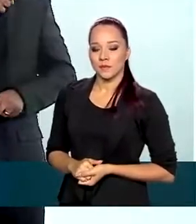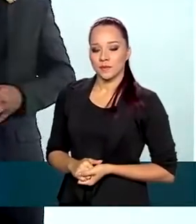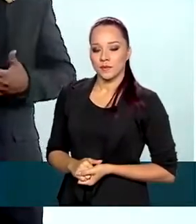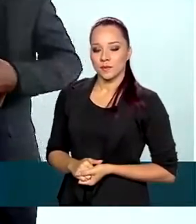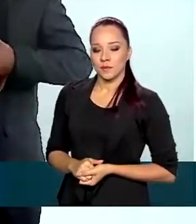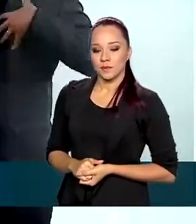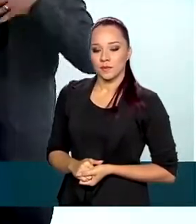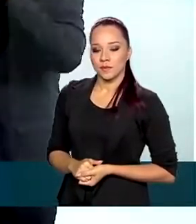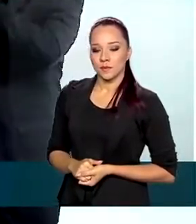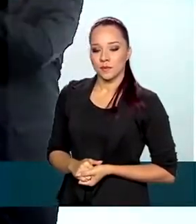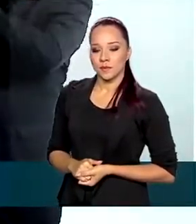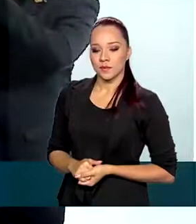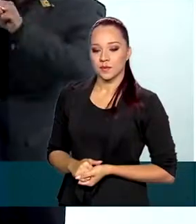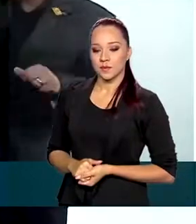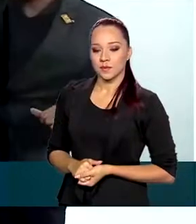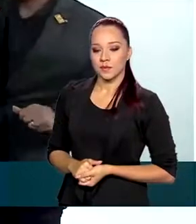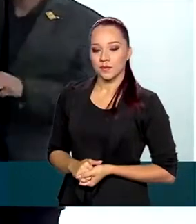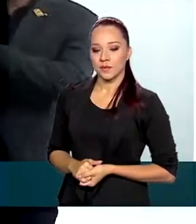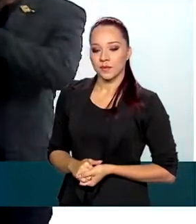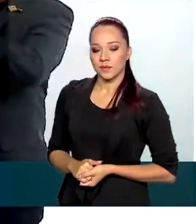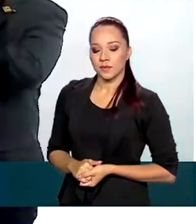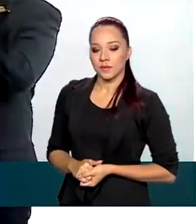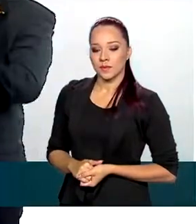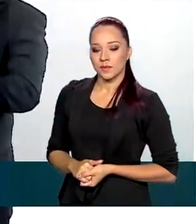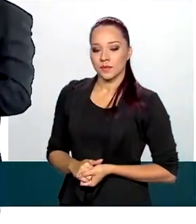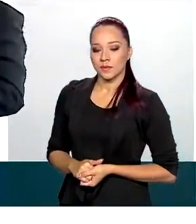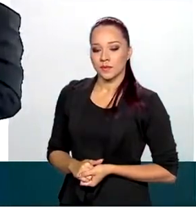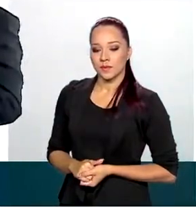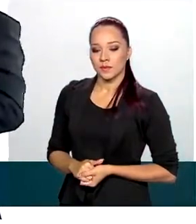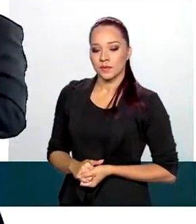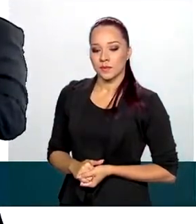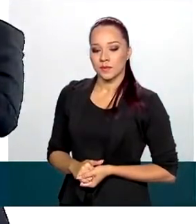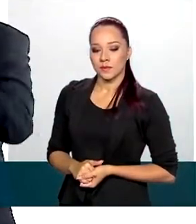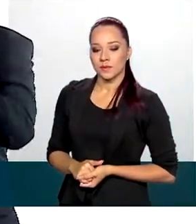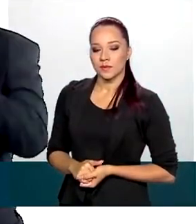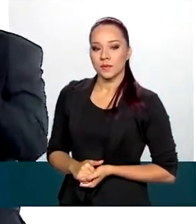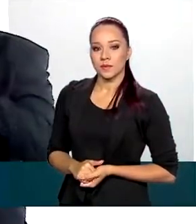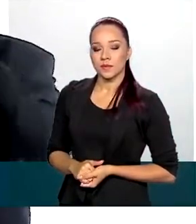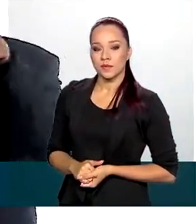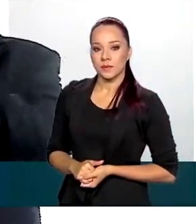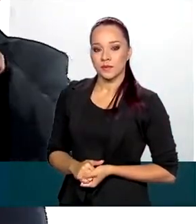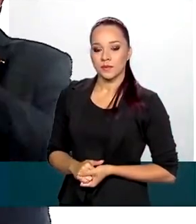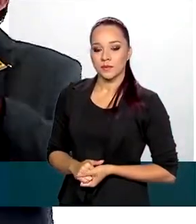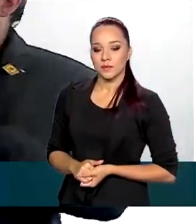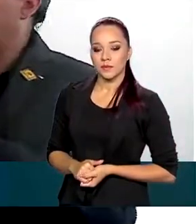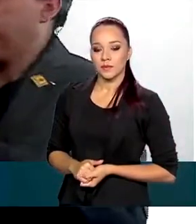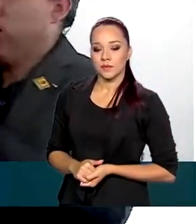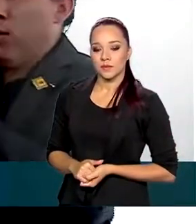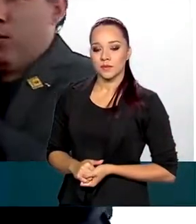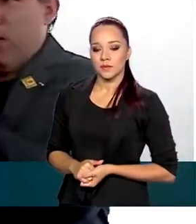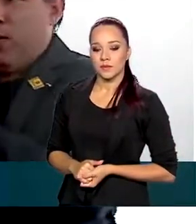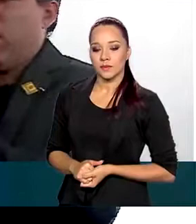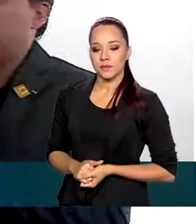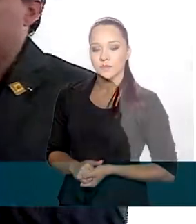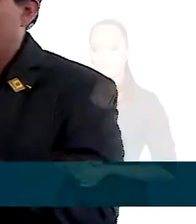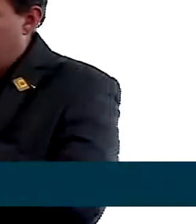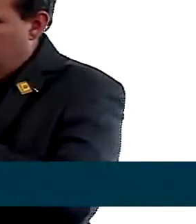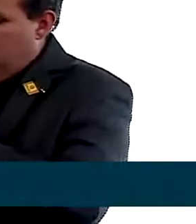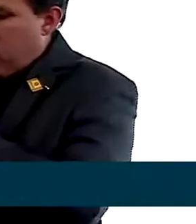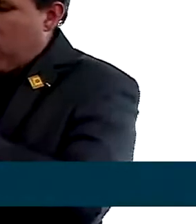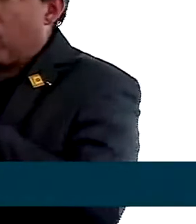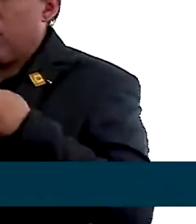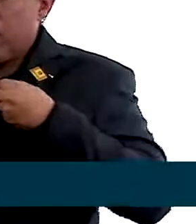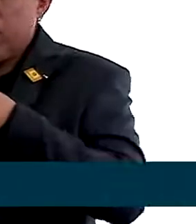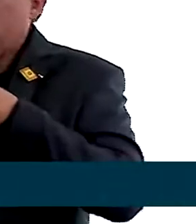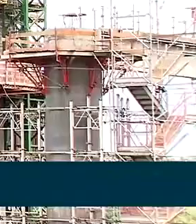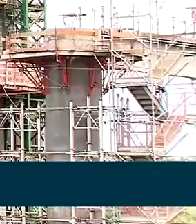orgulho para todos nós estar participando dessa obra de integração Brasil-Paraguai. Paraguai não é nosso